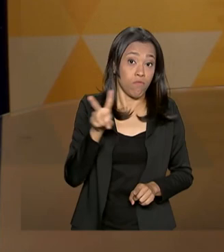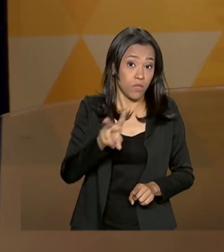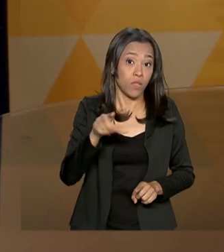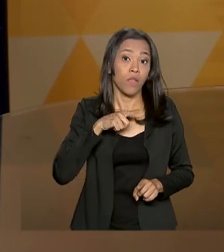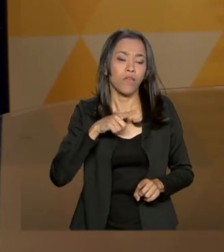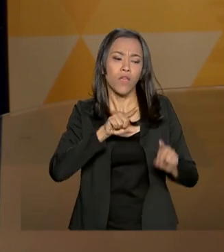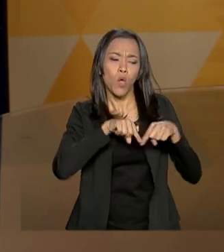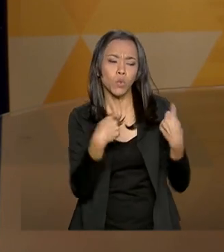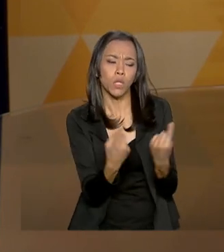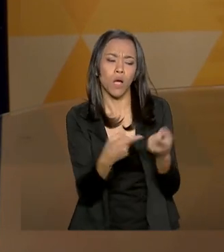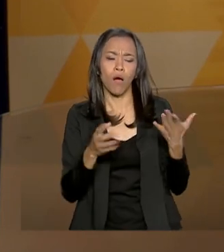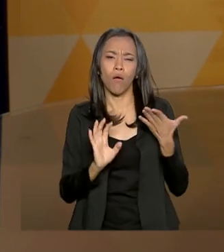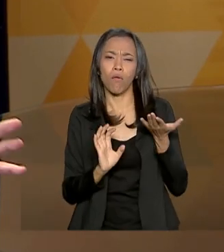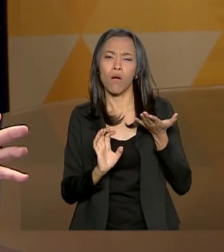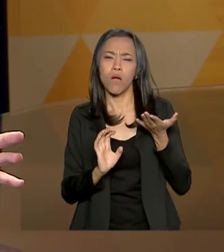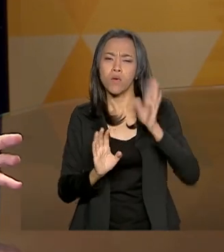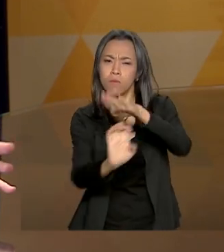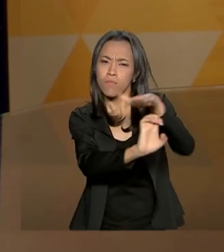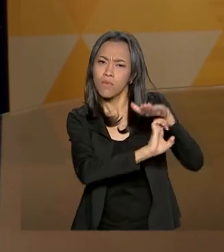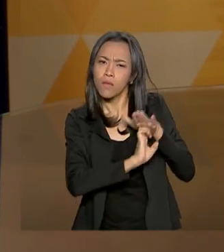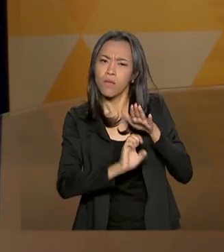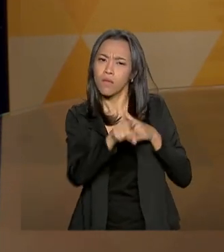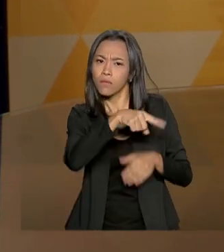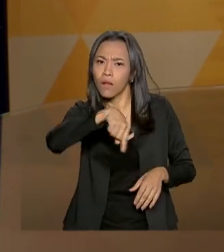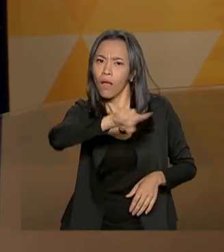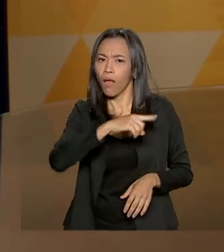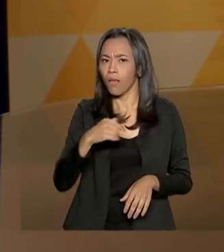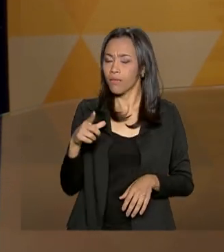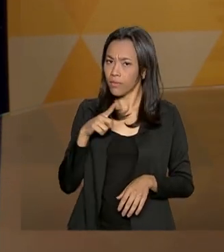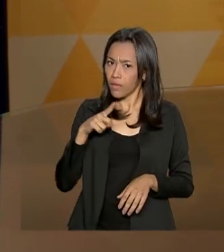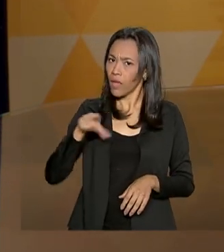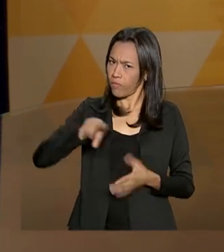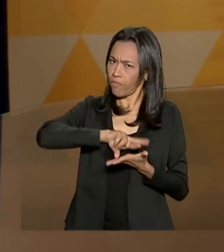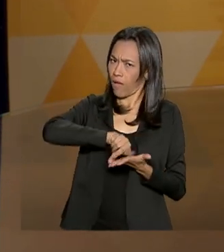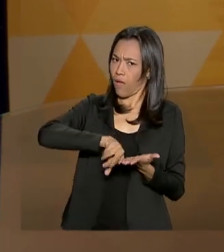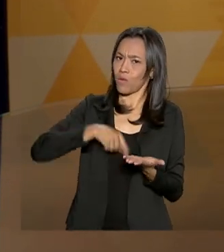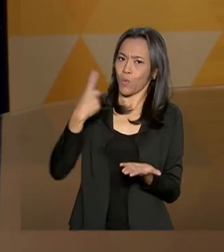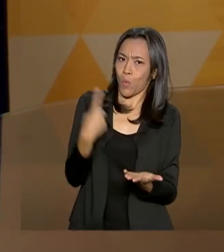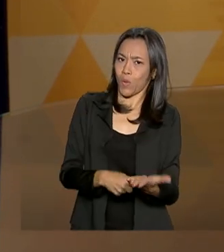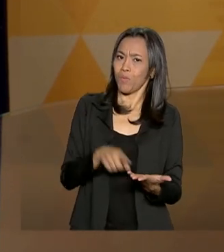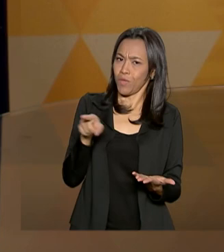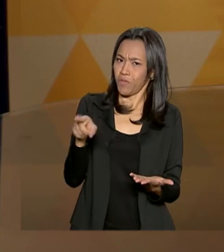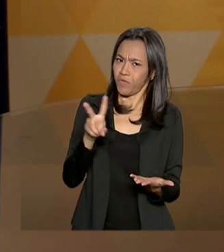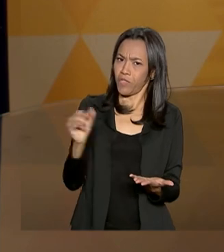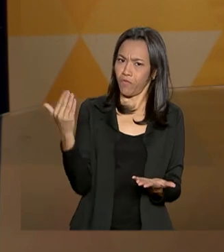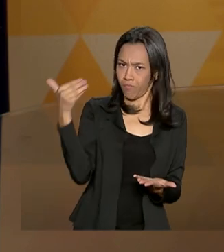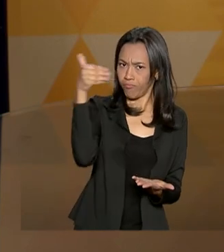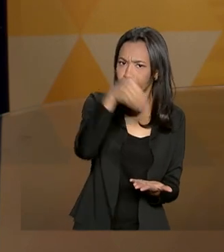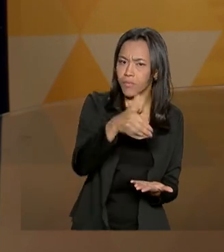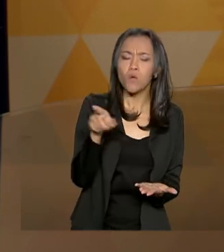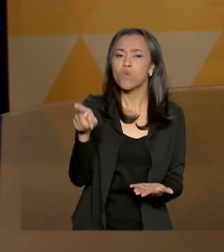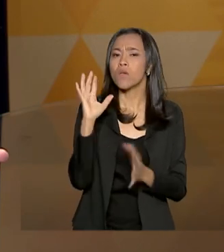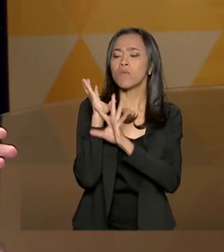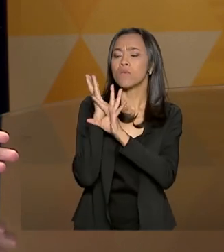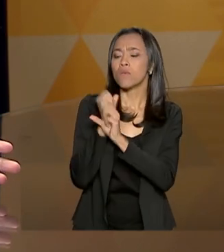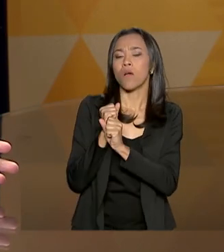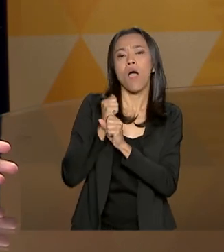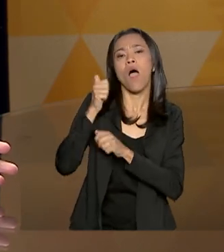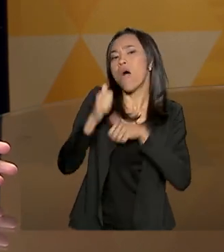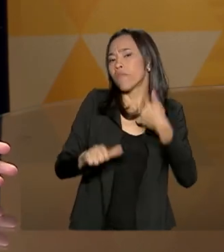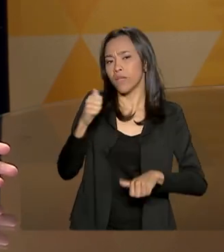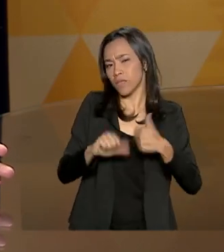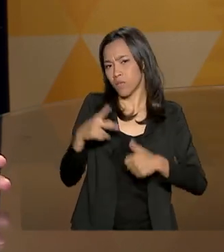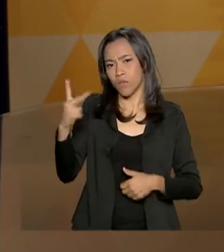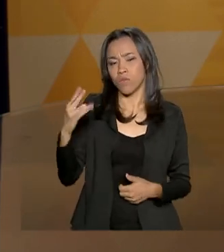investidores. Houve várias agendas que o senhor colocou em prática lá. Qual que é o balanço que o senhor faz dessa